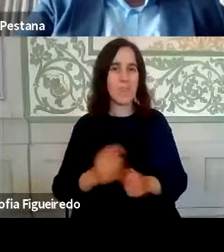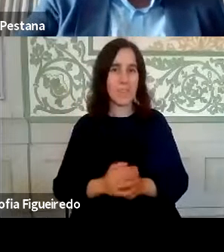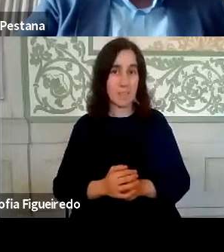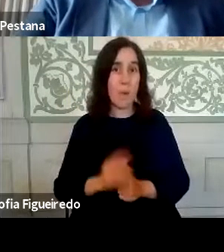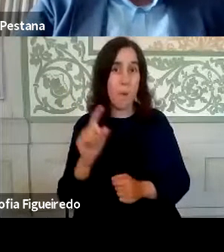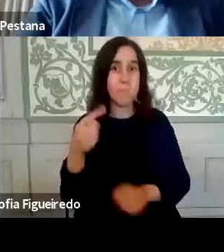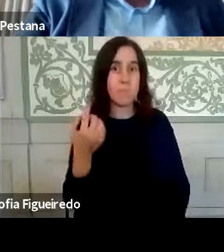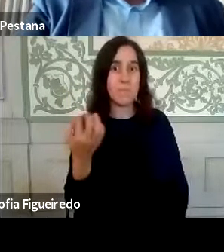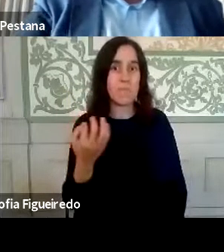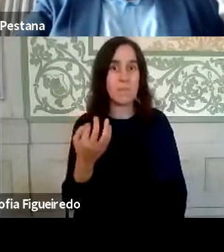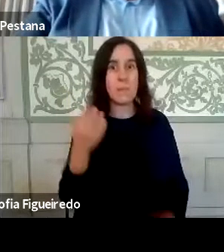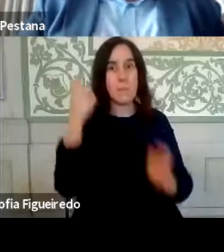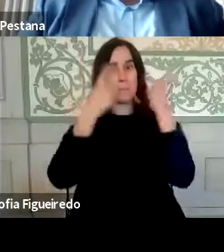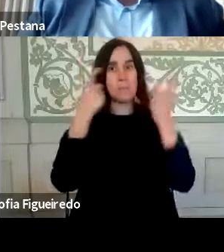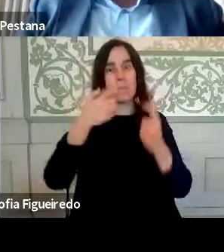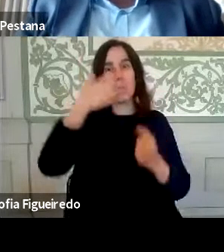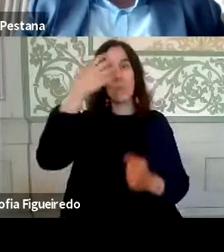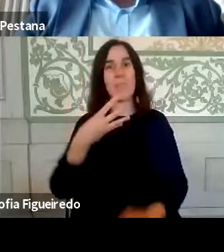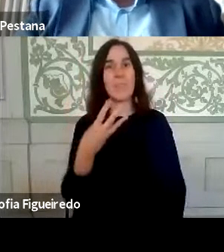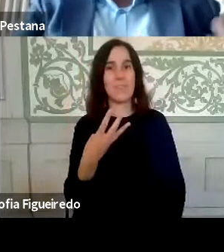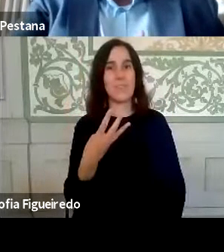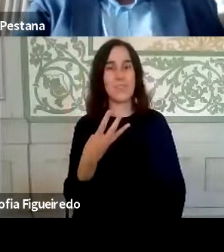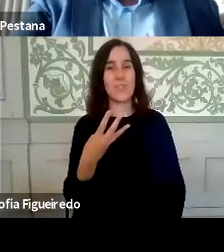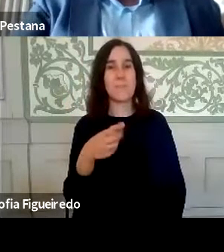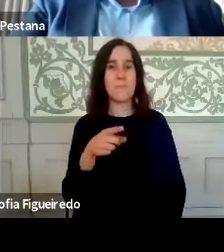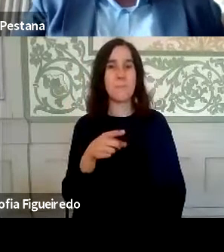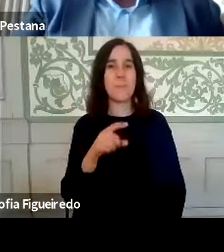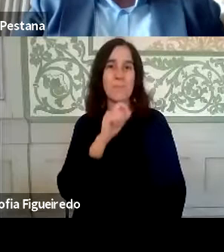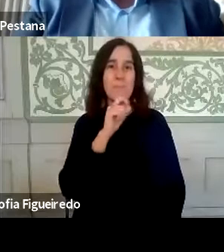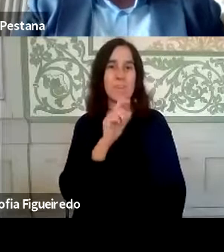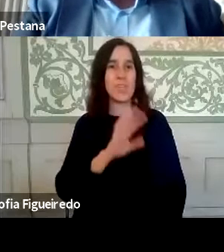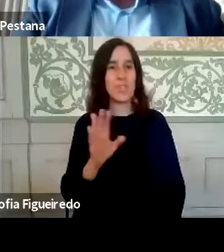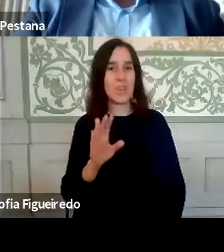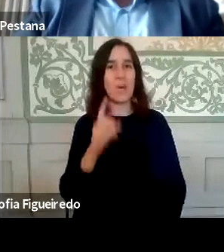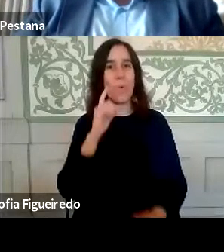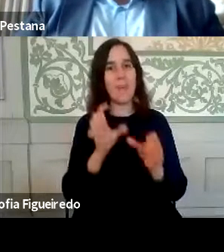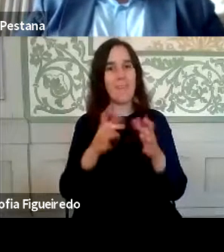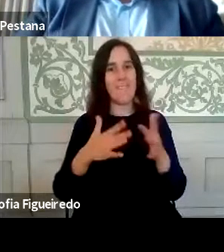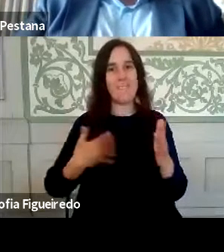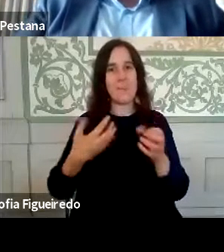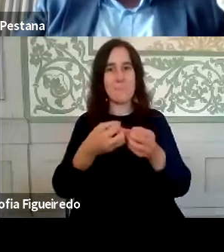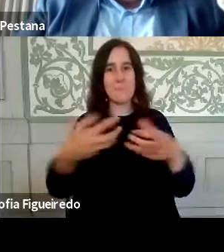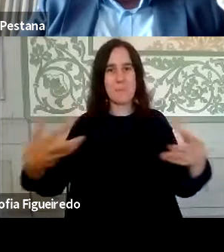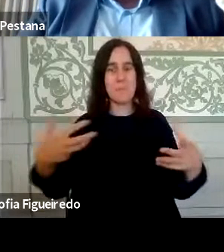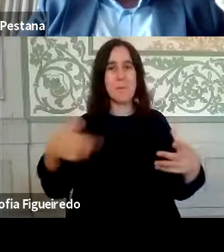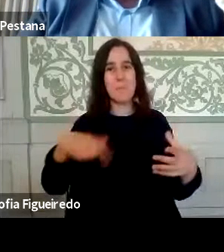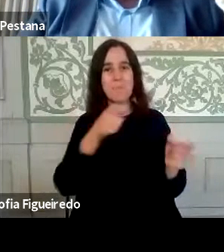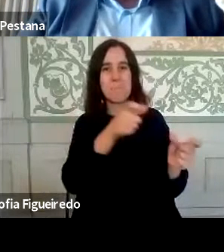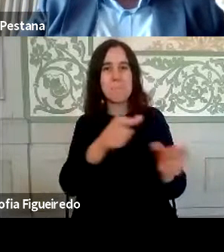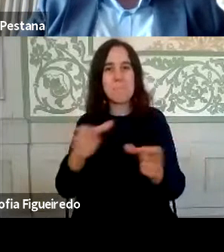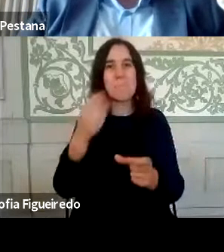pensado nisto em quatro dias e podíamos ter já desmaterializado algumas das mecanismas de controlo que